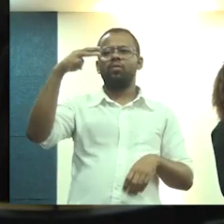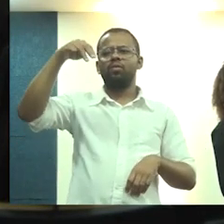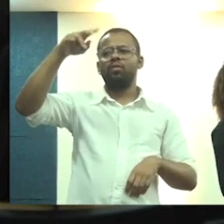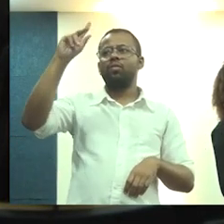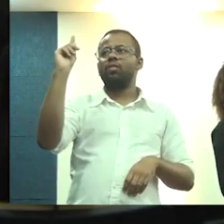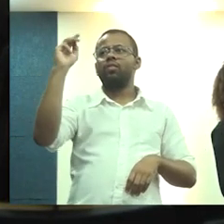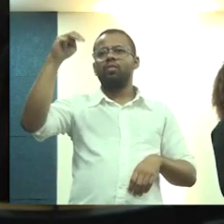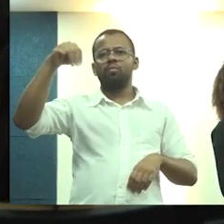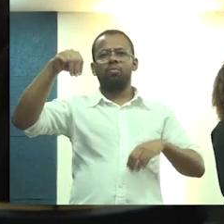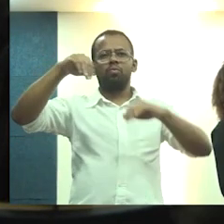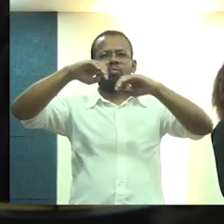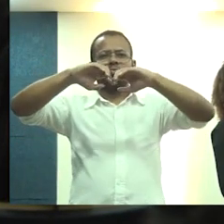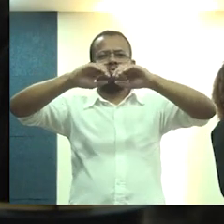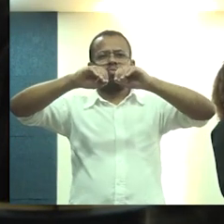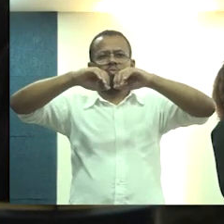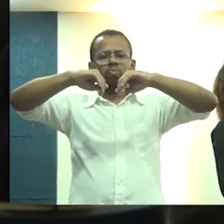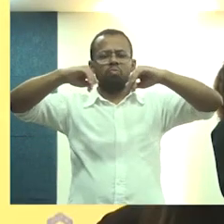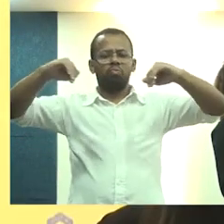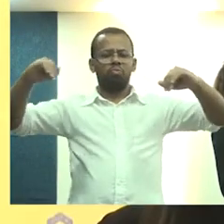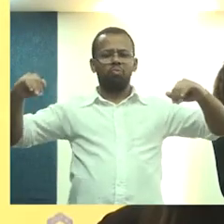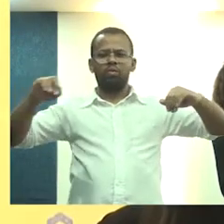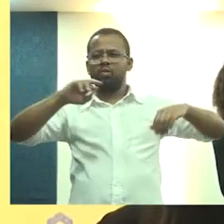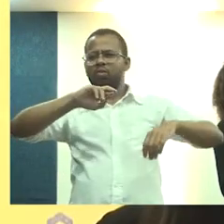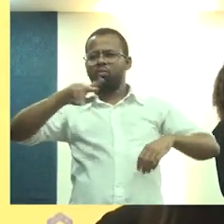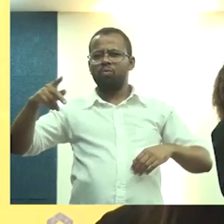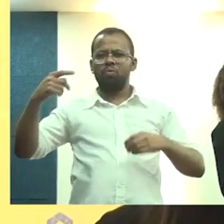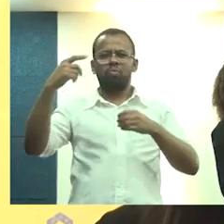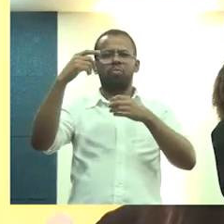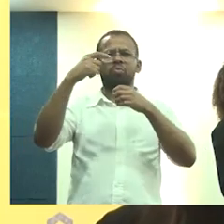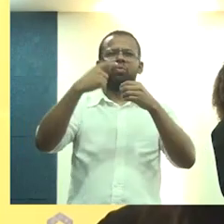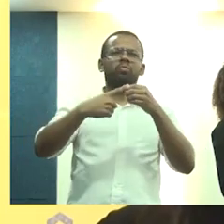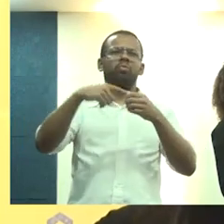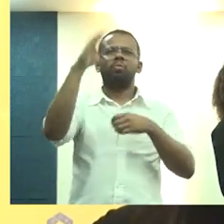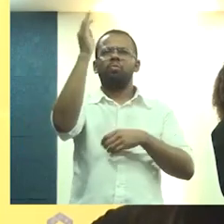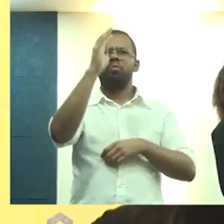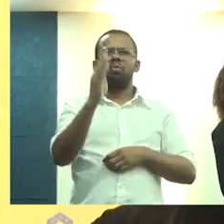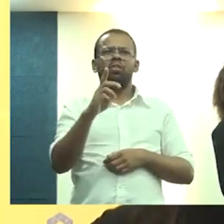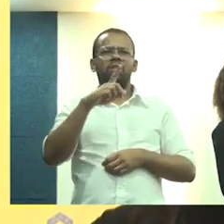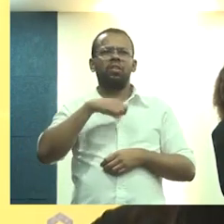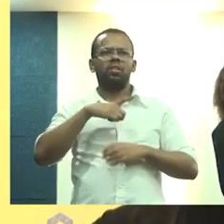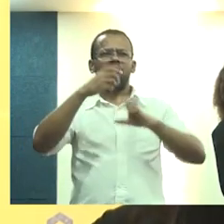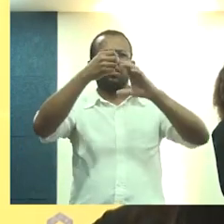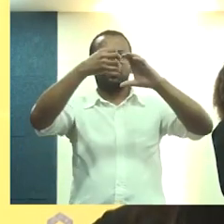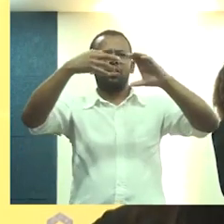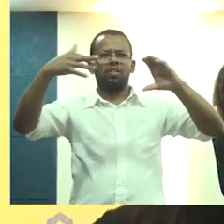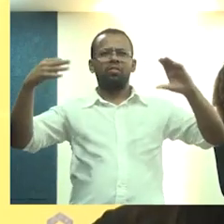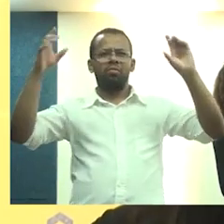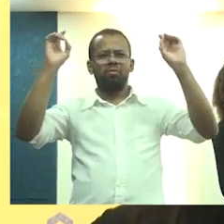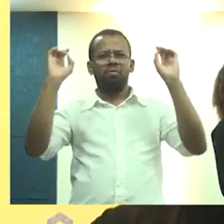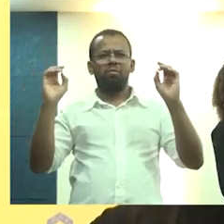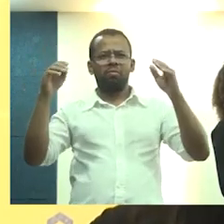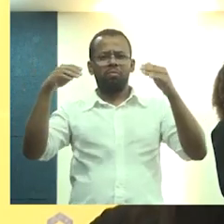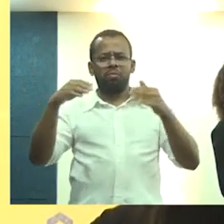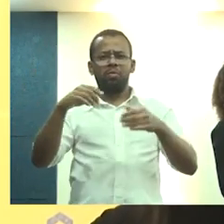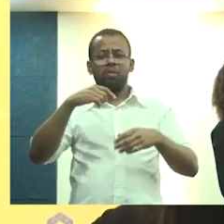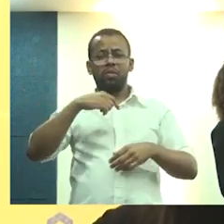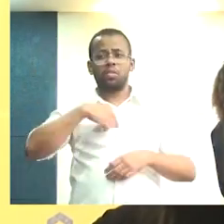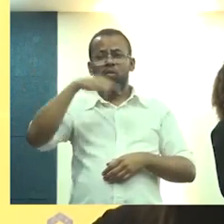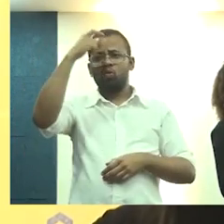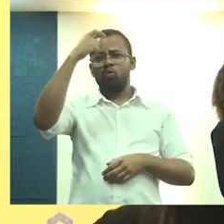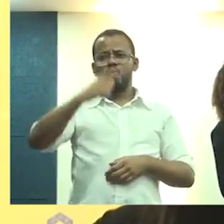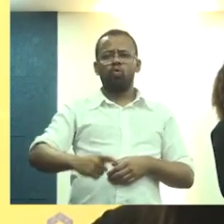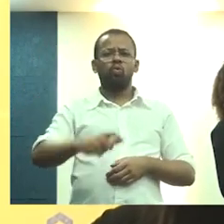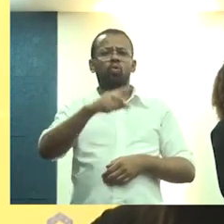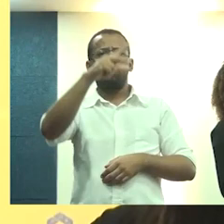Ou seja, não é todo município brasileiro que a gente tem esse tipo de característica. E eu sou